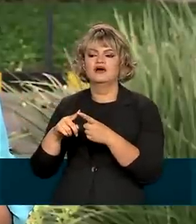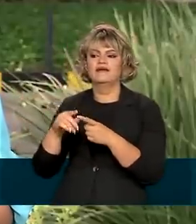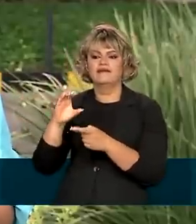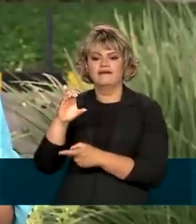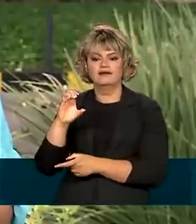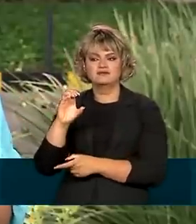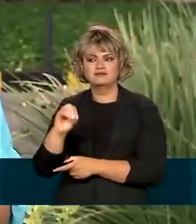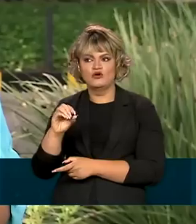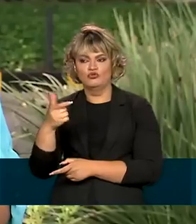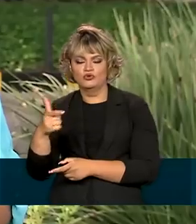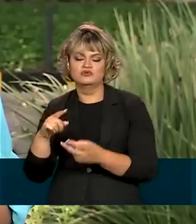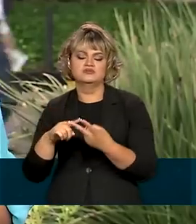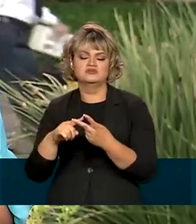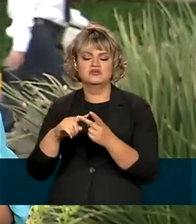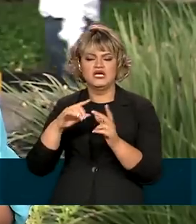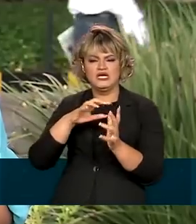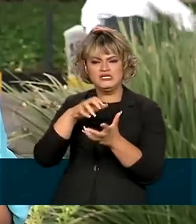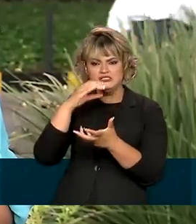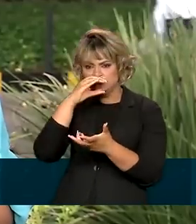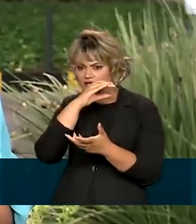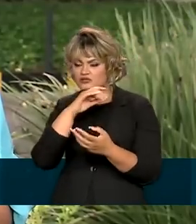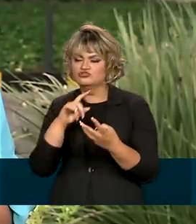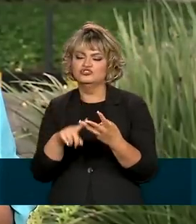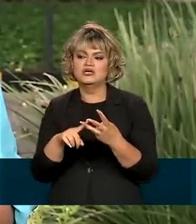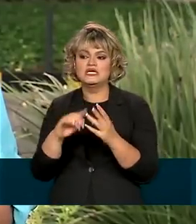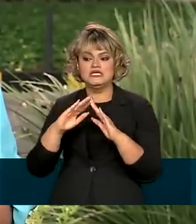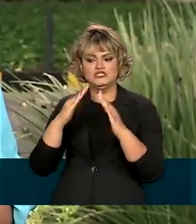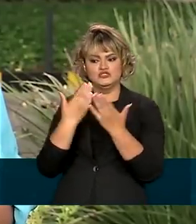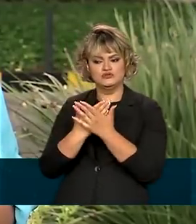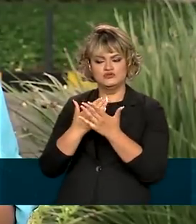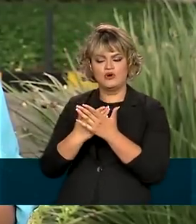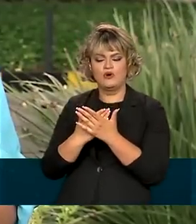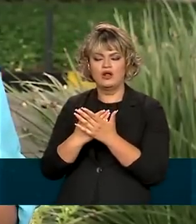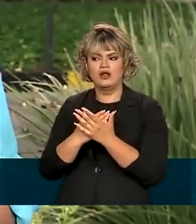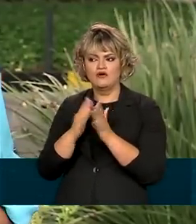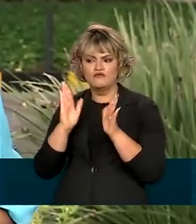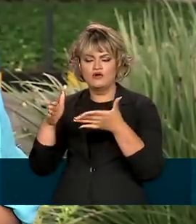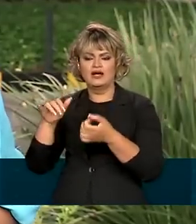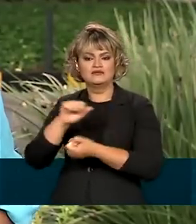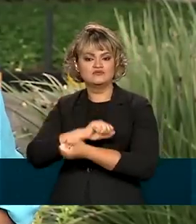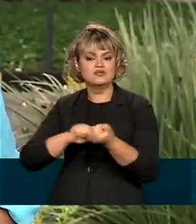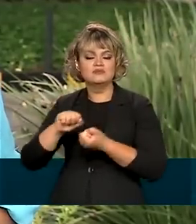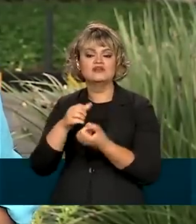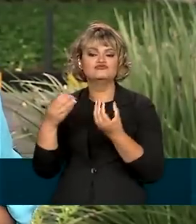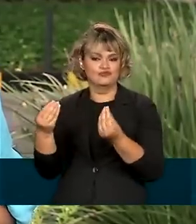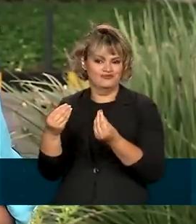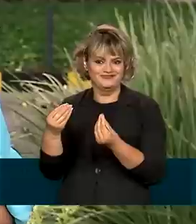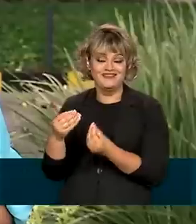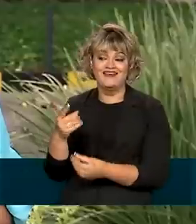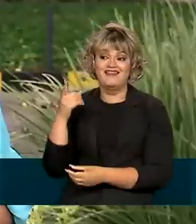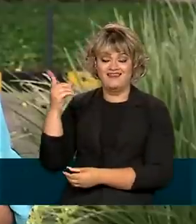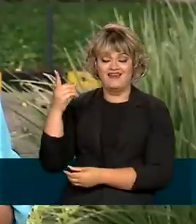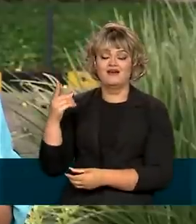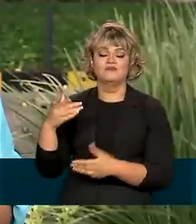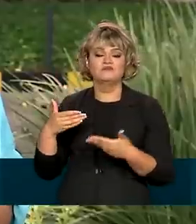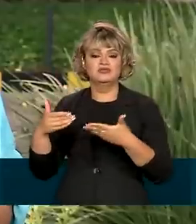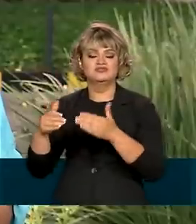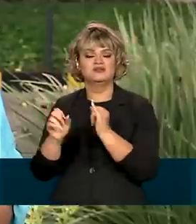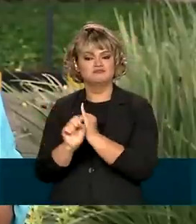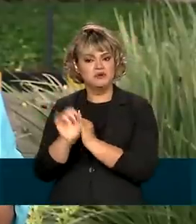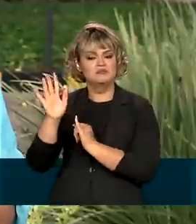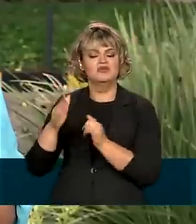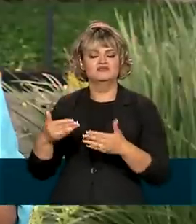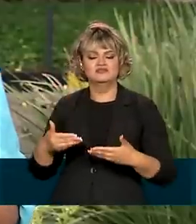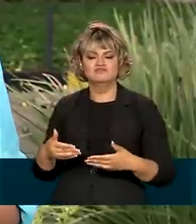carbono, efeito estufa e também como deixar as escolas mais verdes. Todos os debates contarão com a presença do Ministério do Meio